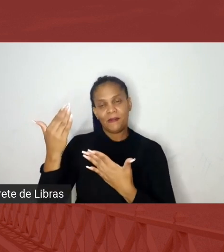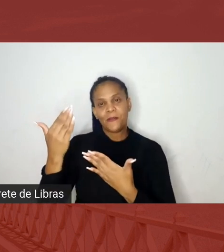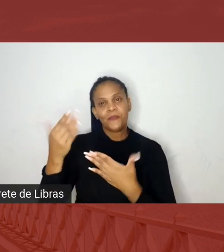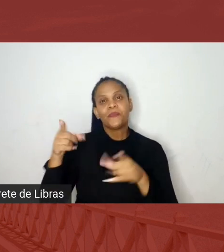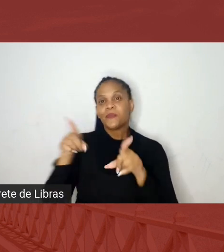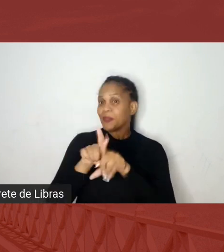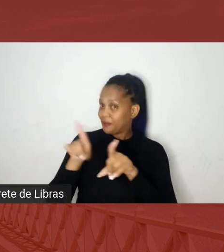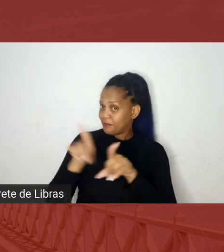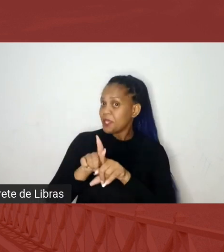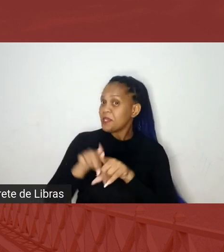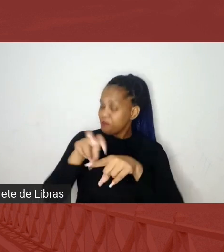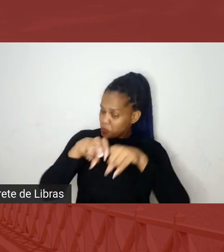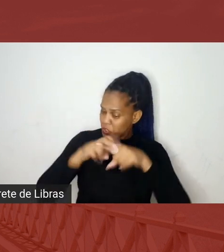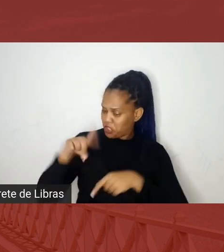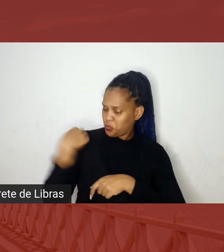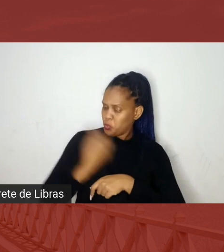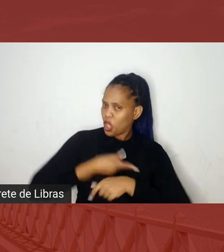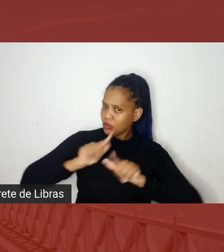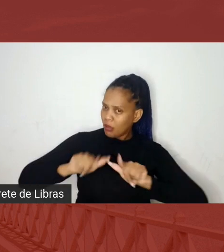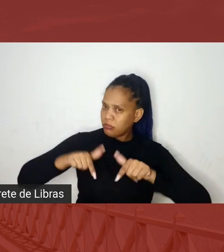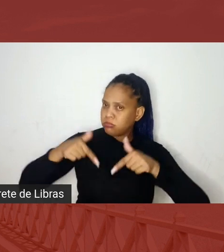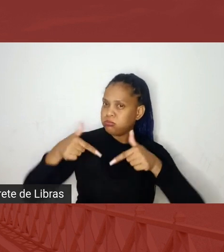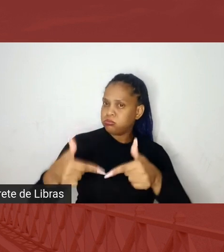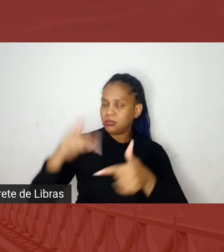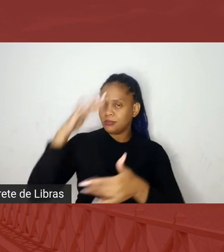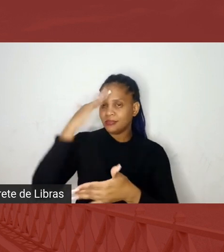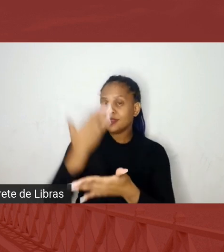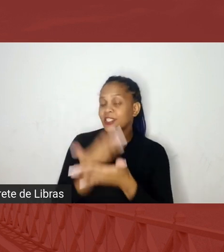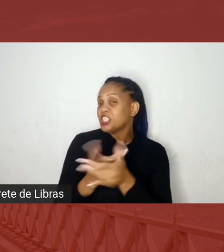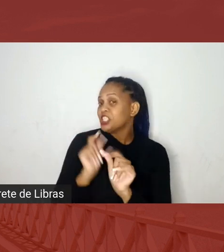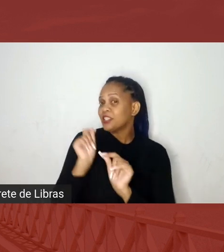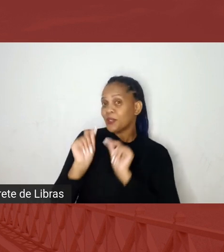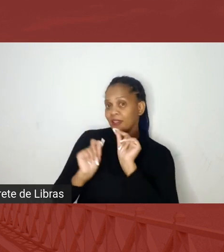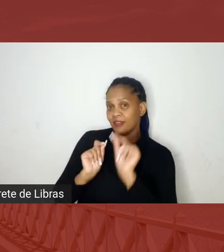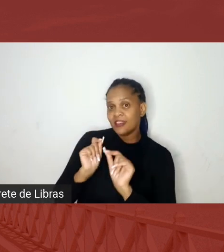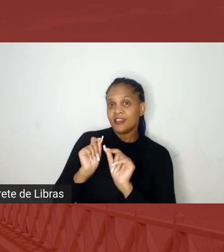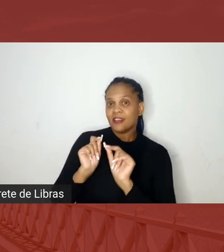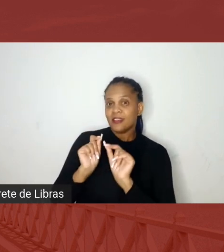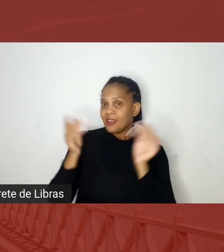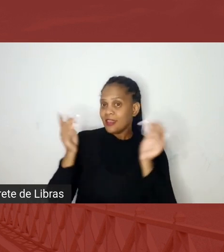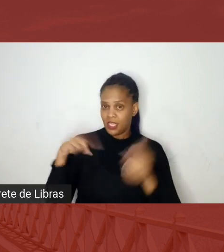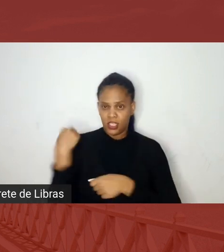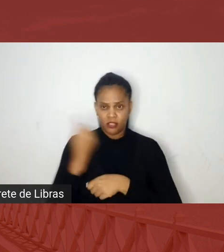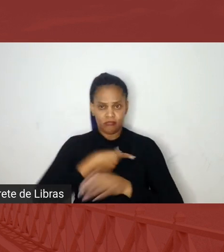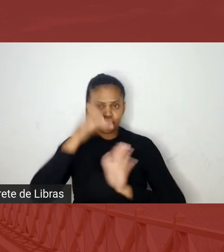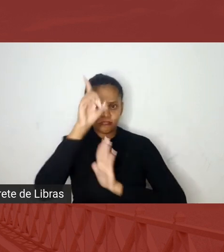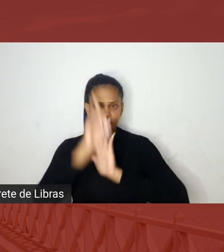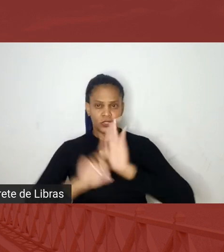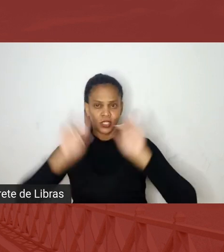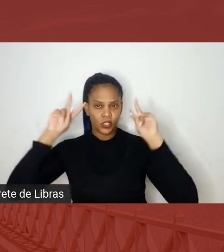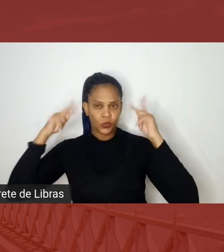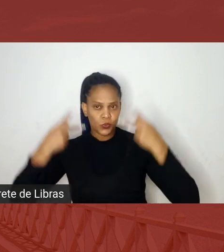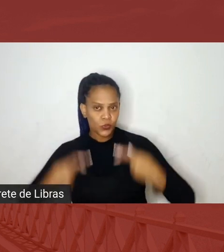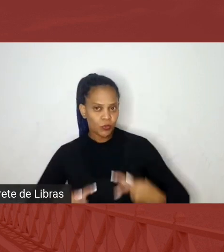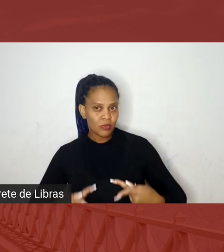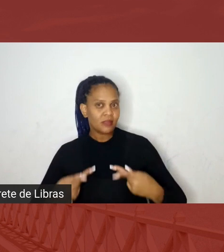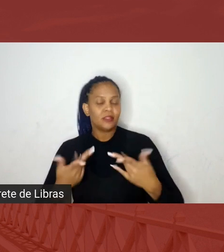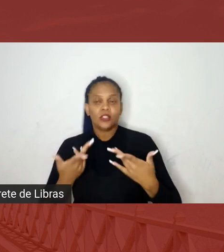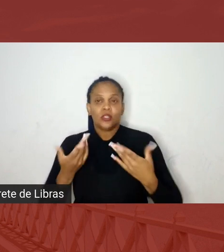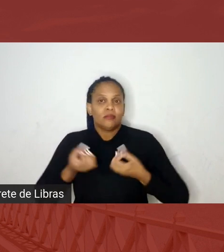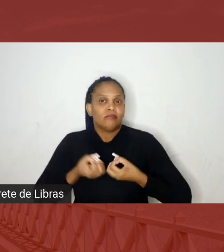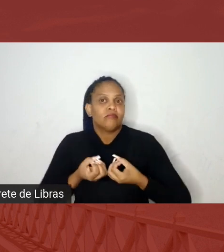gente continua lutando e acreditando que os direitos humanos, eles não chegam até